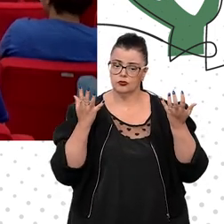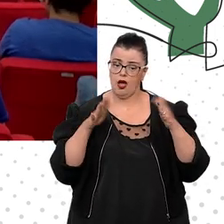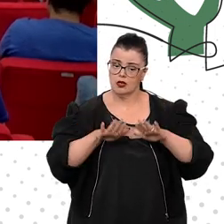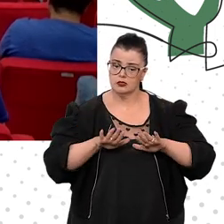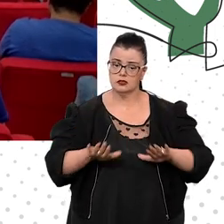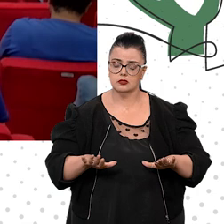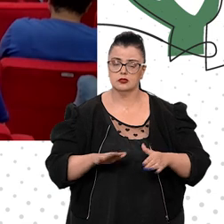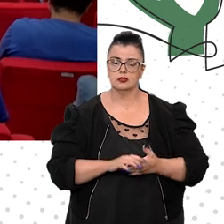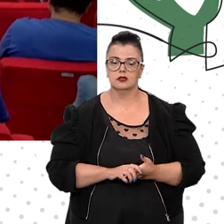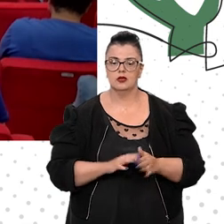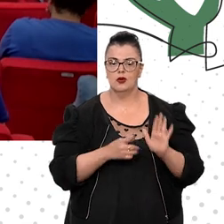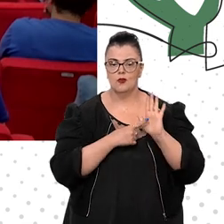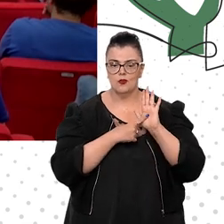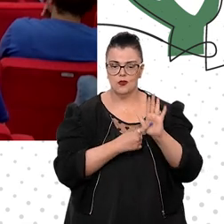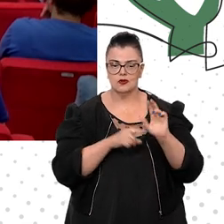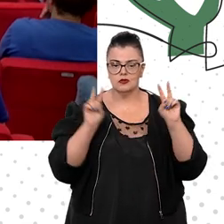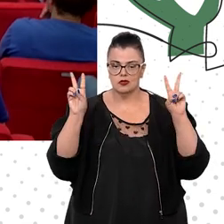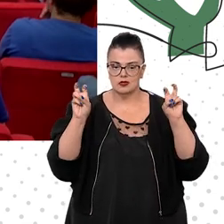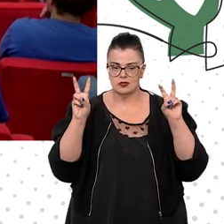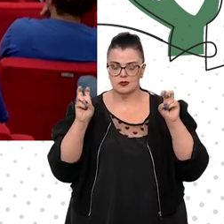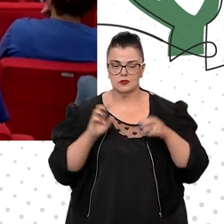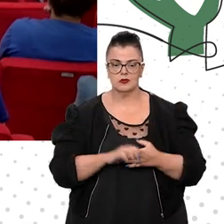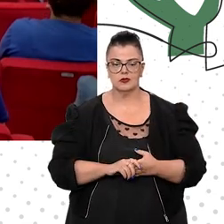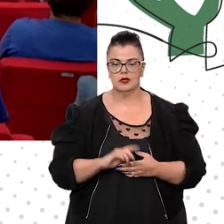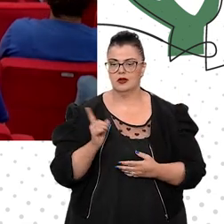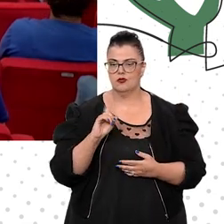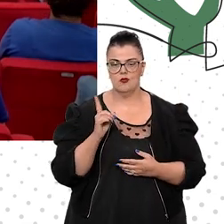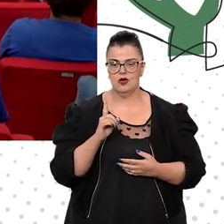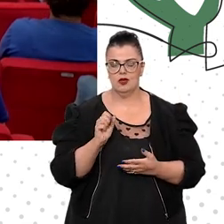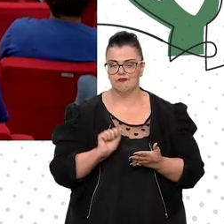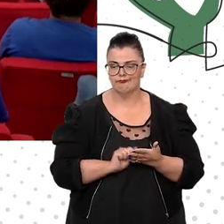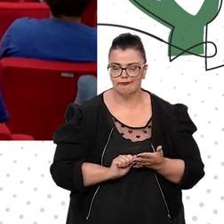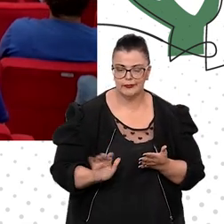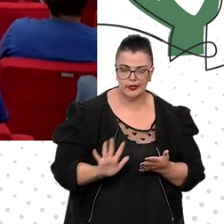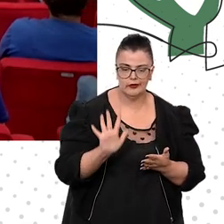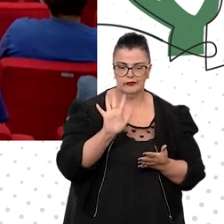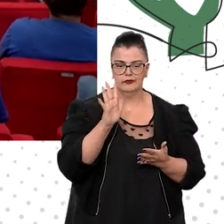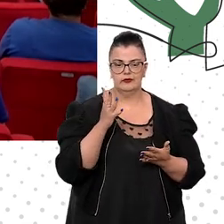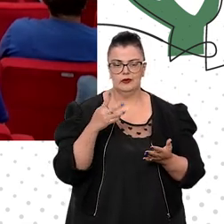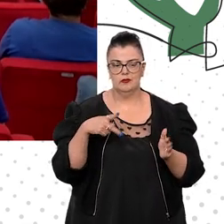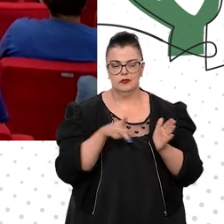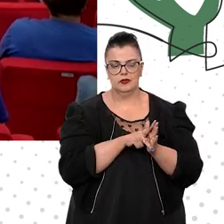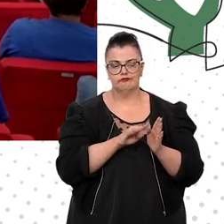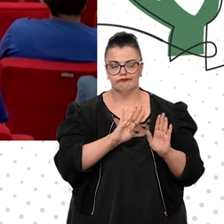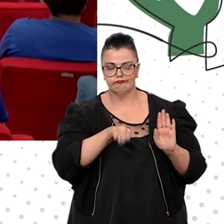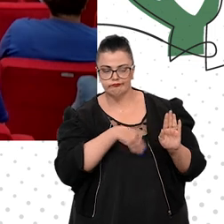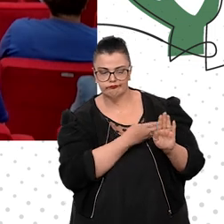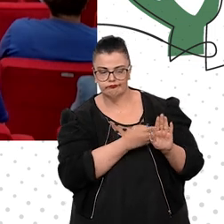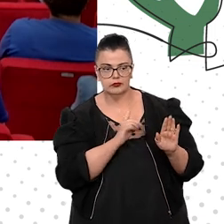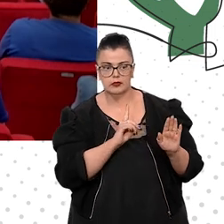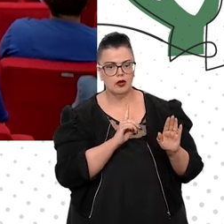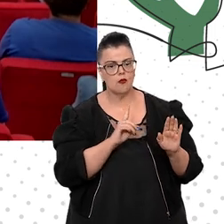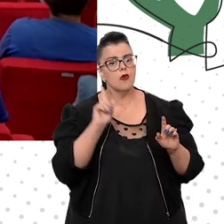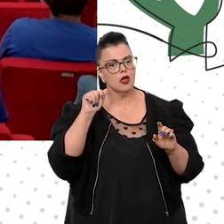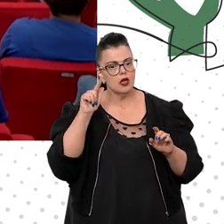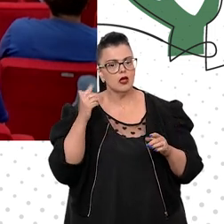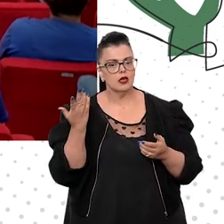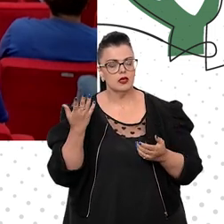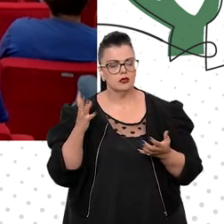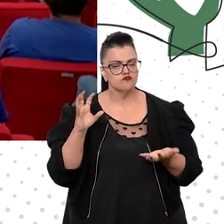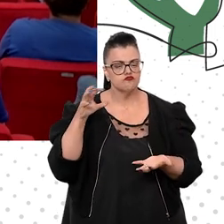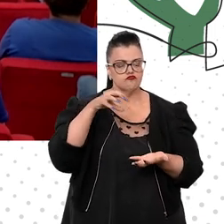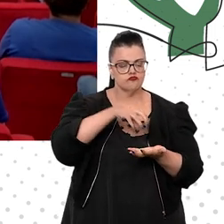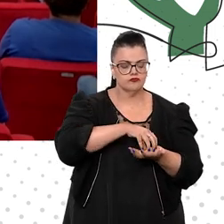mostrar que essa temática não é de periferia, da agenda pública, é um aspecto central